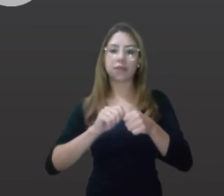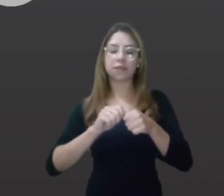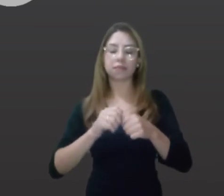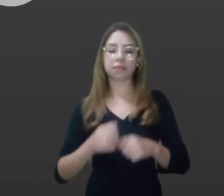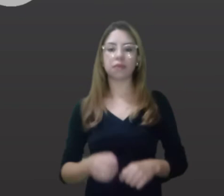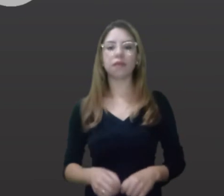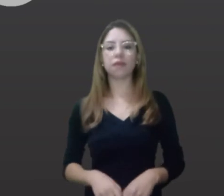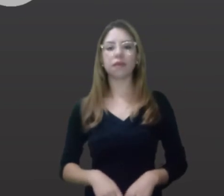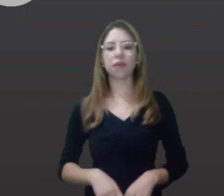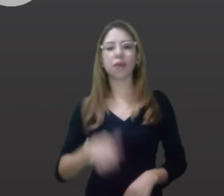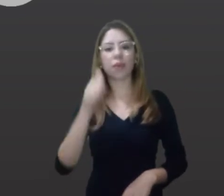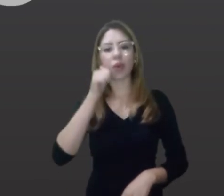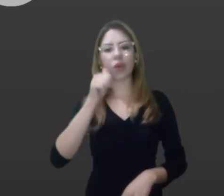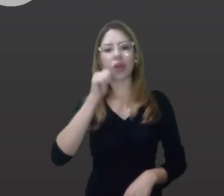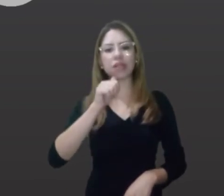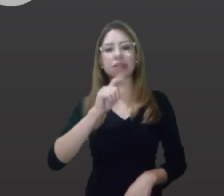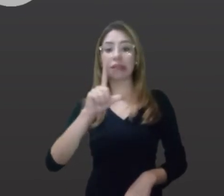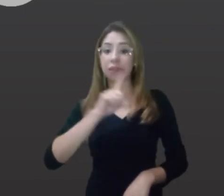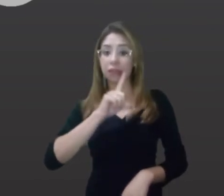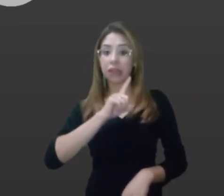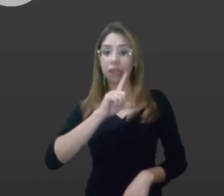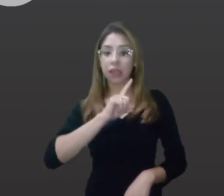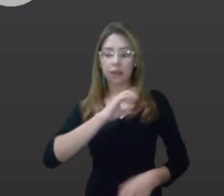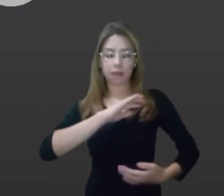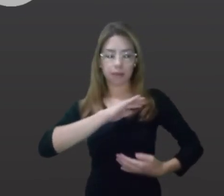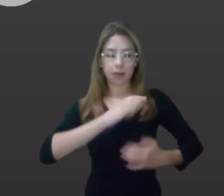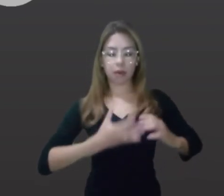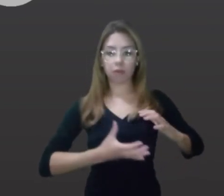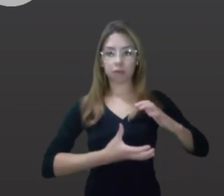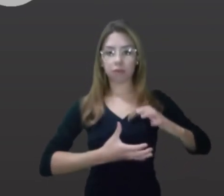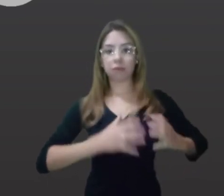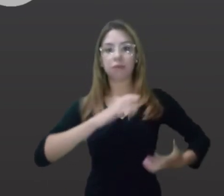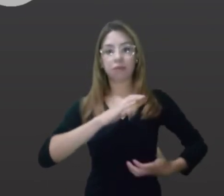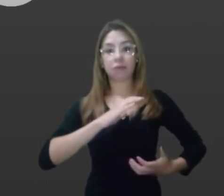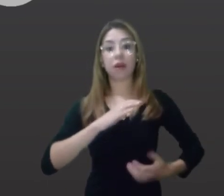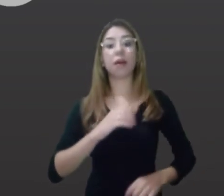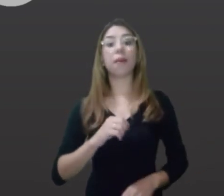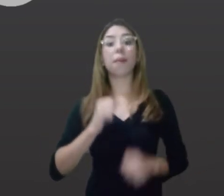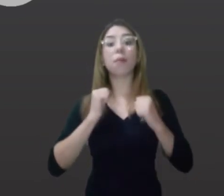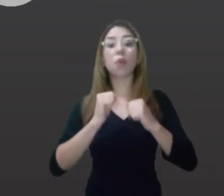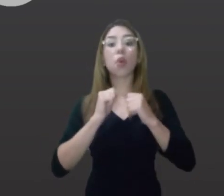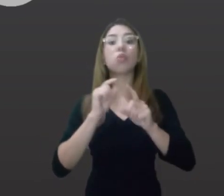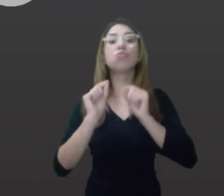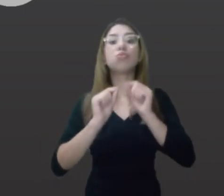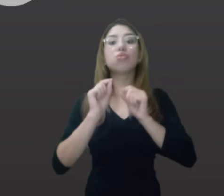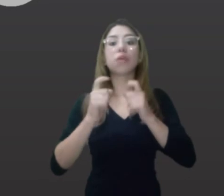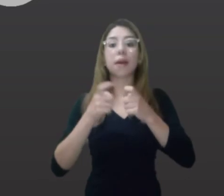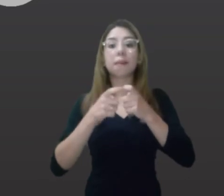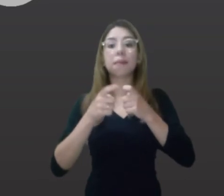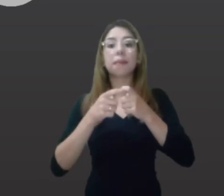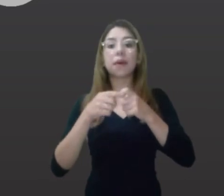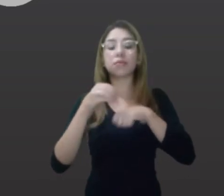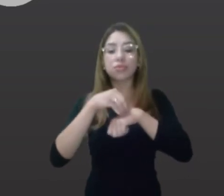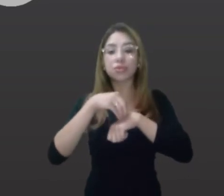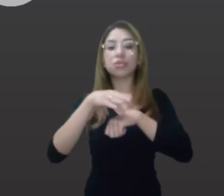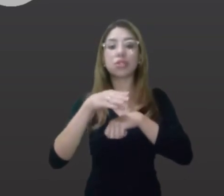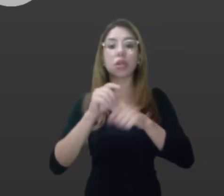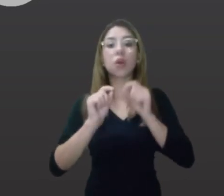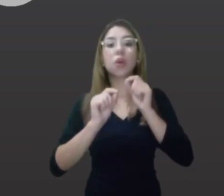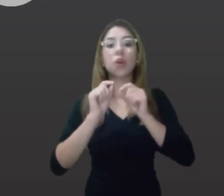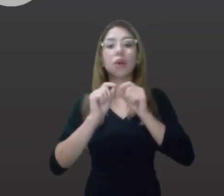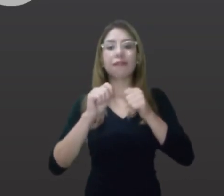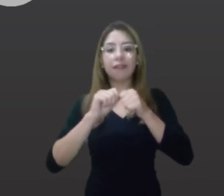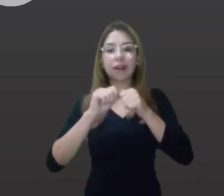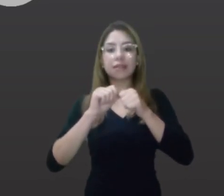Mulheres que apresentem mamas densas à mamografia podem, a critério médico, também realizarem